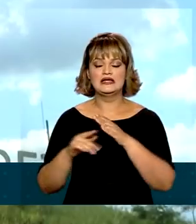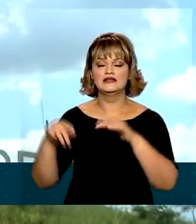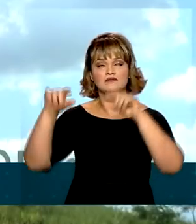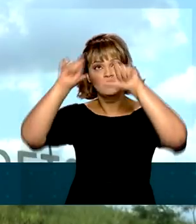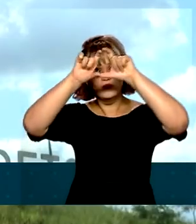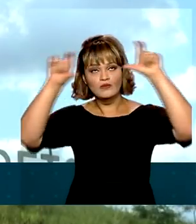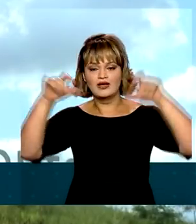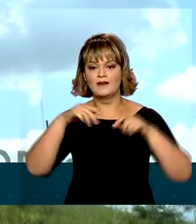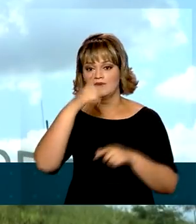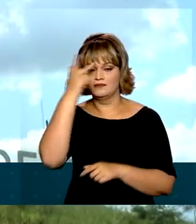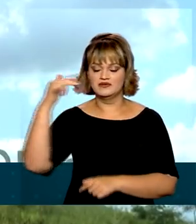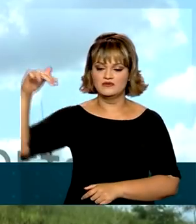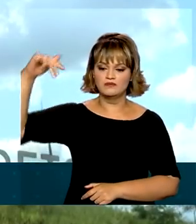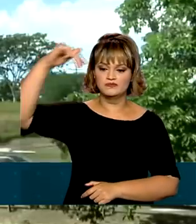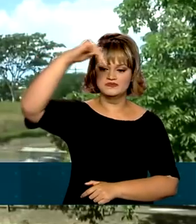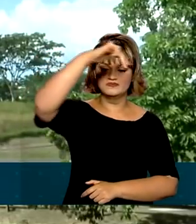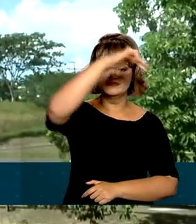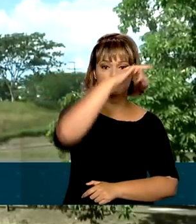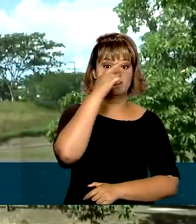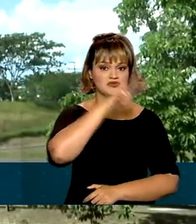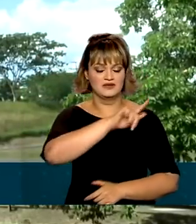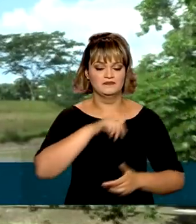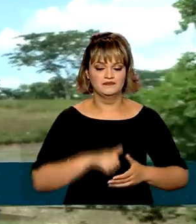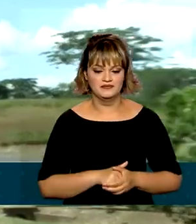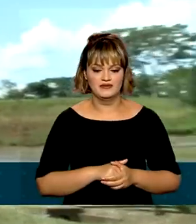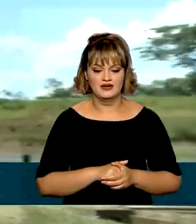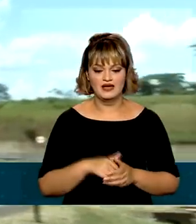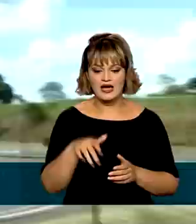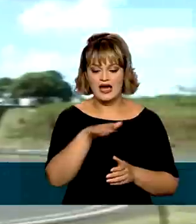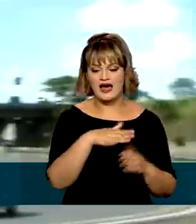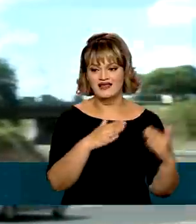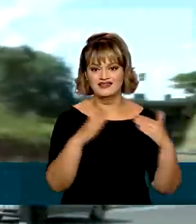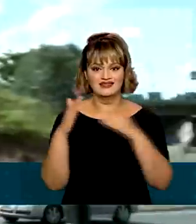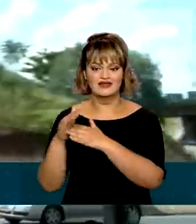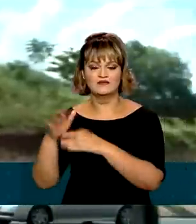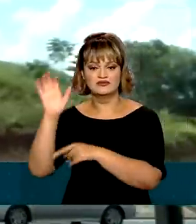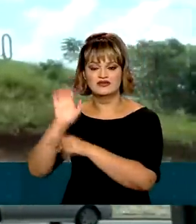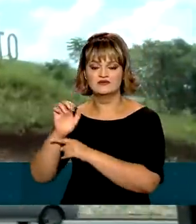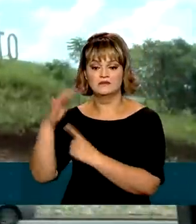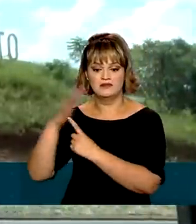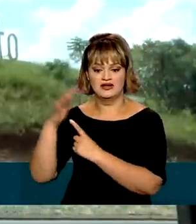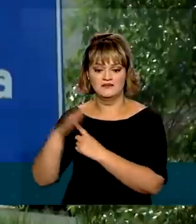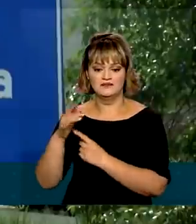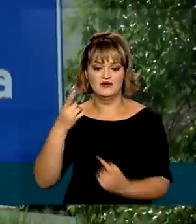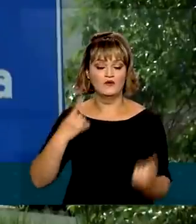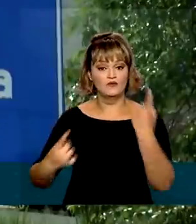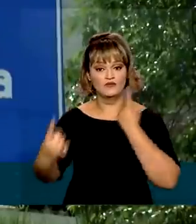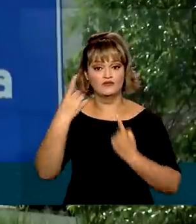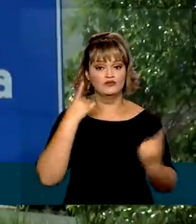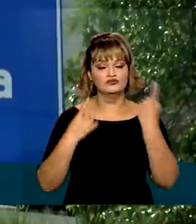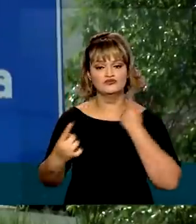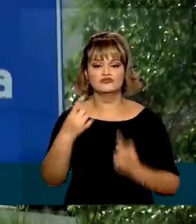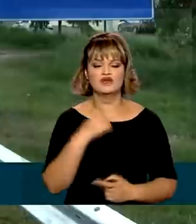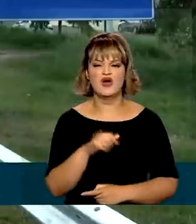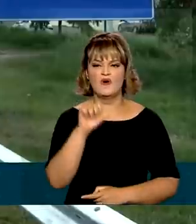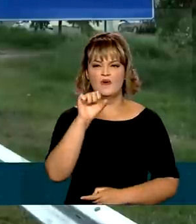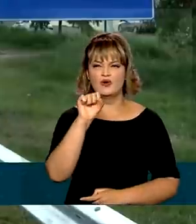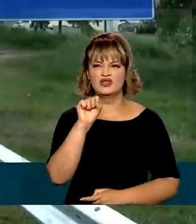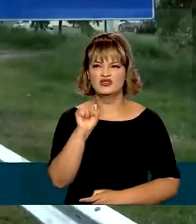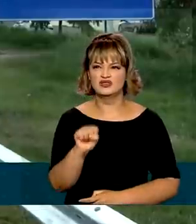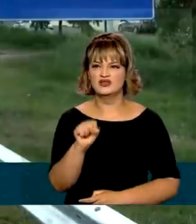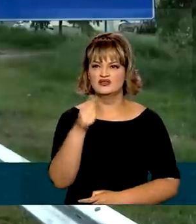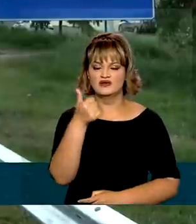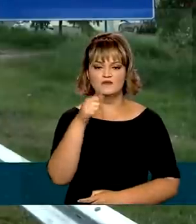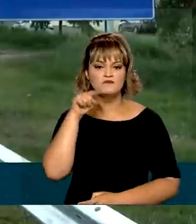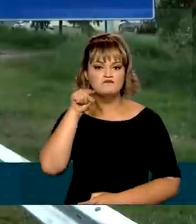produção agrícola do centro-sul para o porto de Paranaguá, no Paraná. O fluxo diário é de cerca de 81 mil veículos.